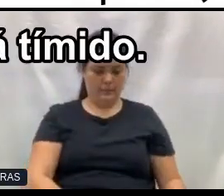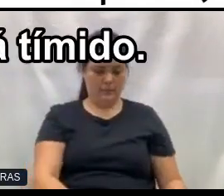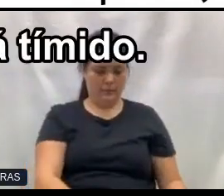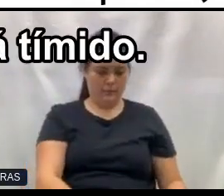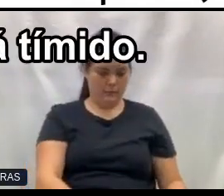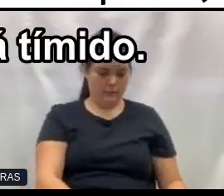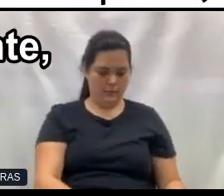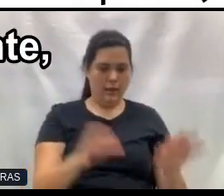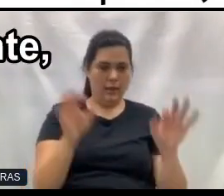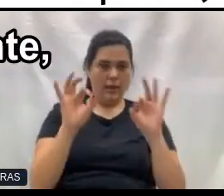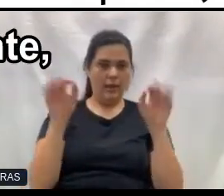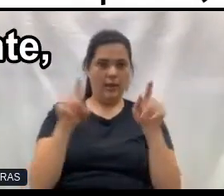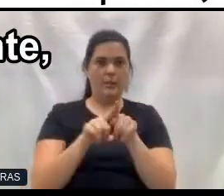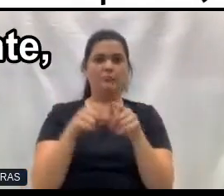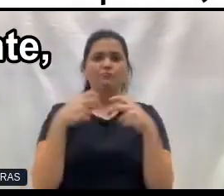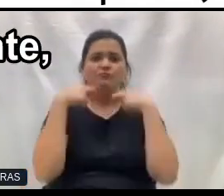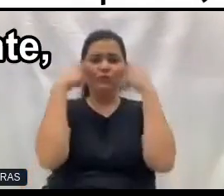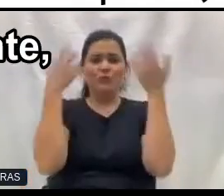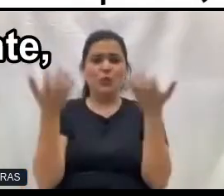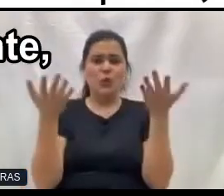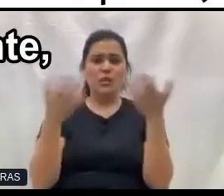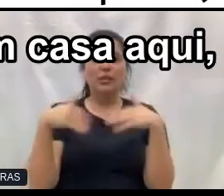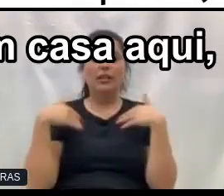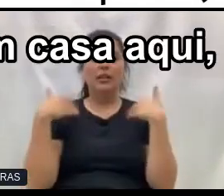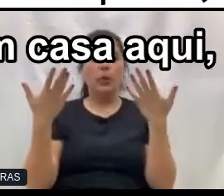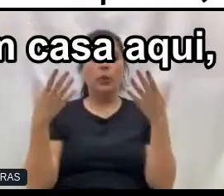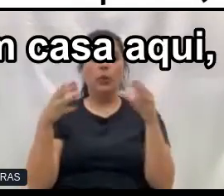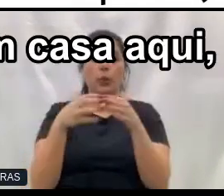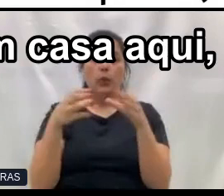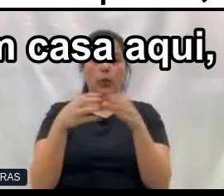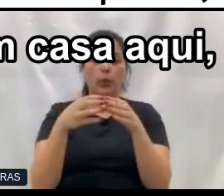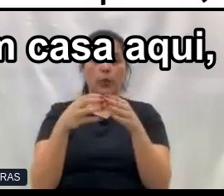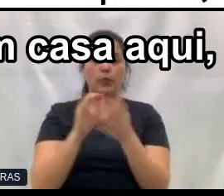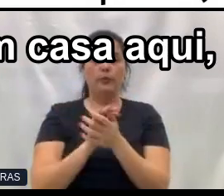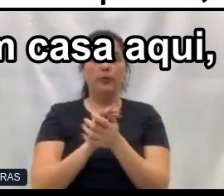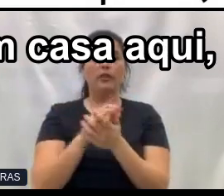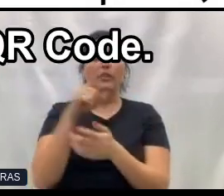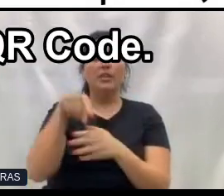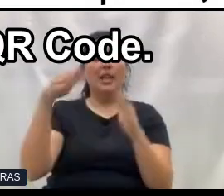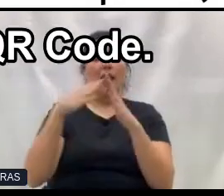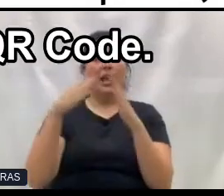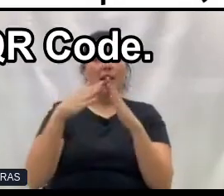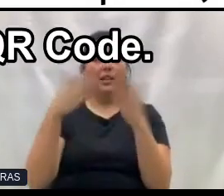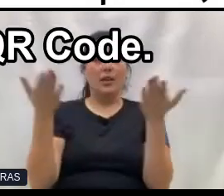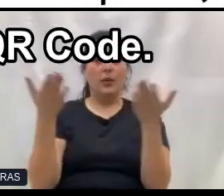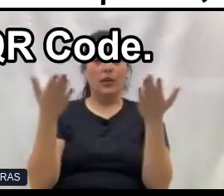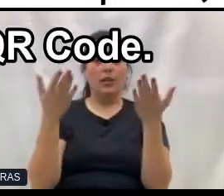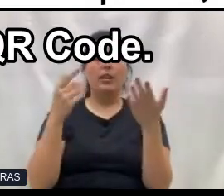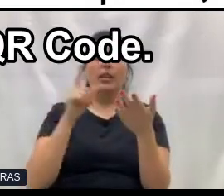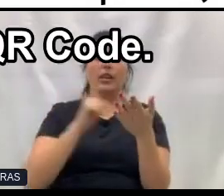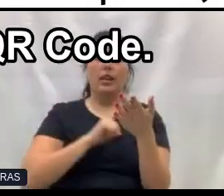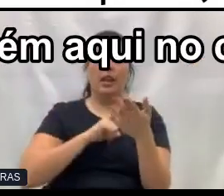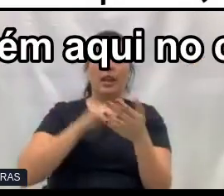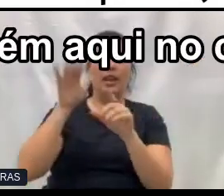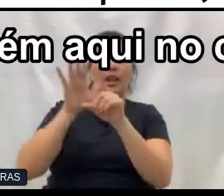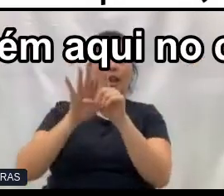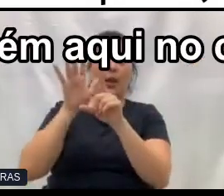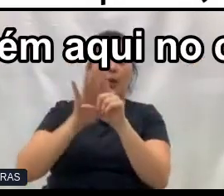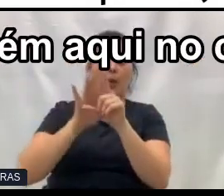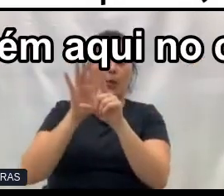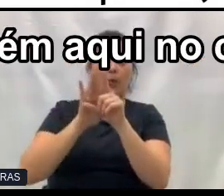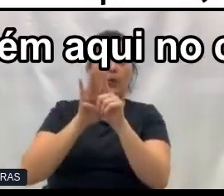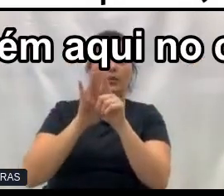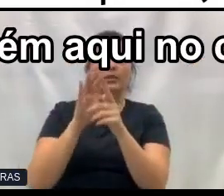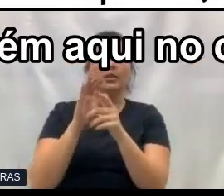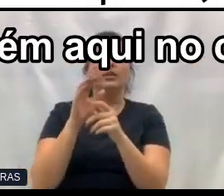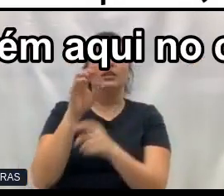não, o pessoal está tímido, bom, gente, para quem está em casa aqui, então, já tem aqui o QR Code, o